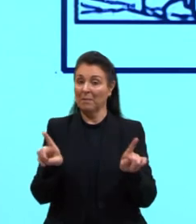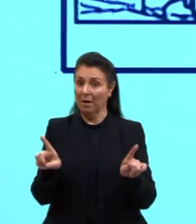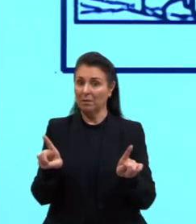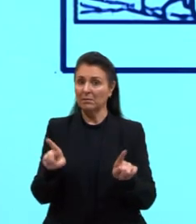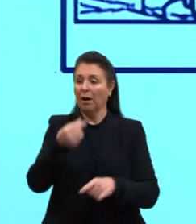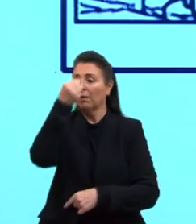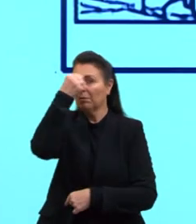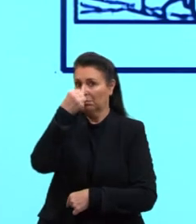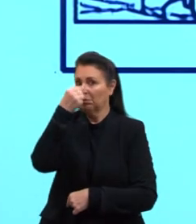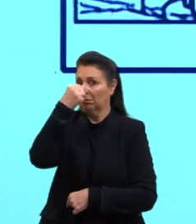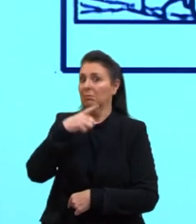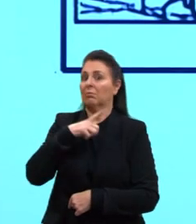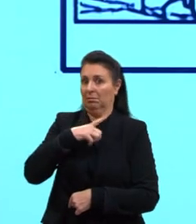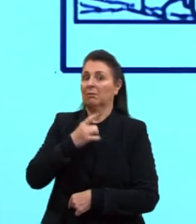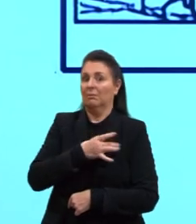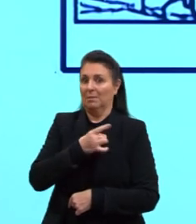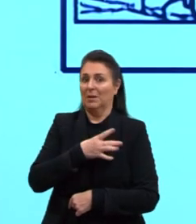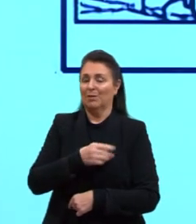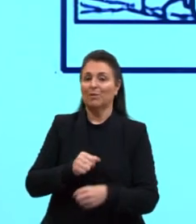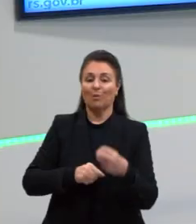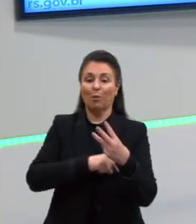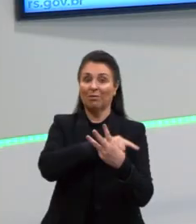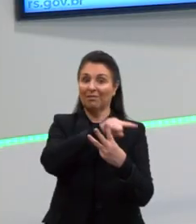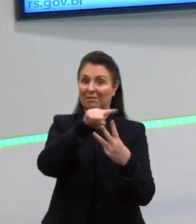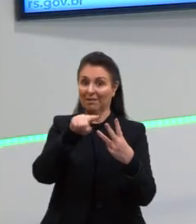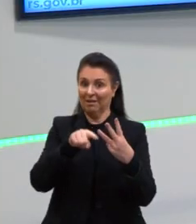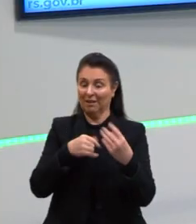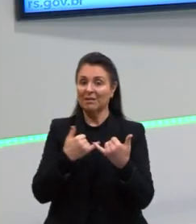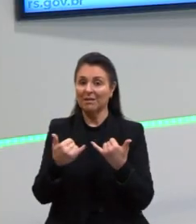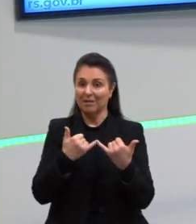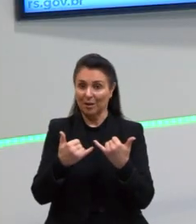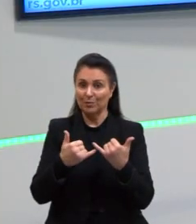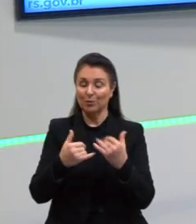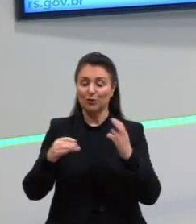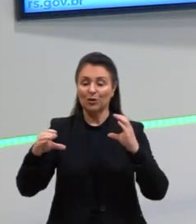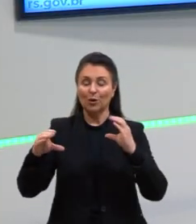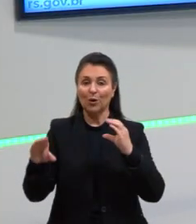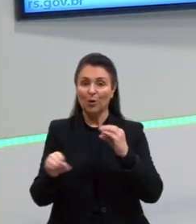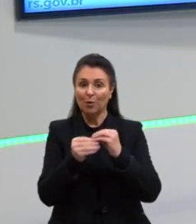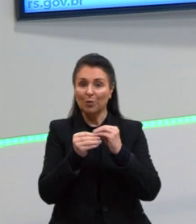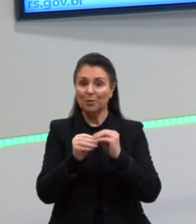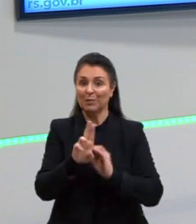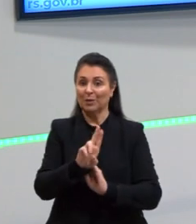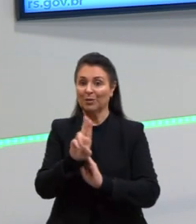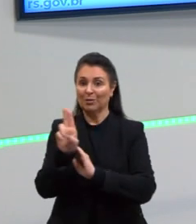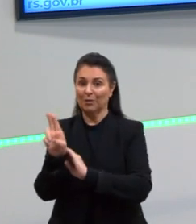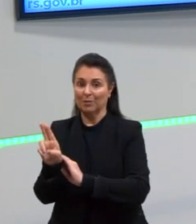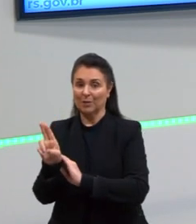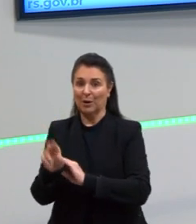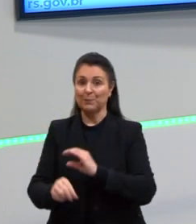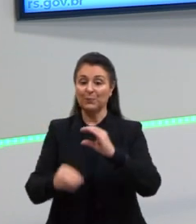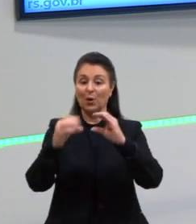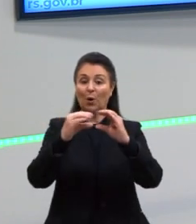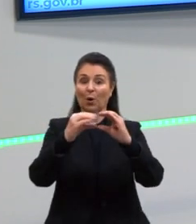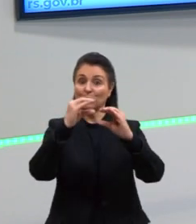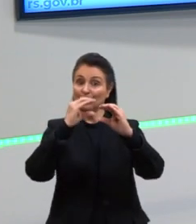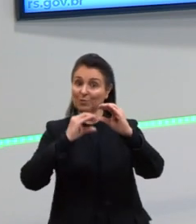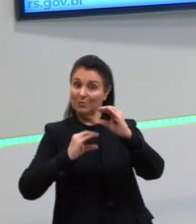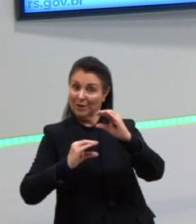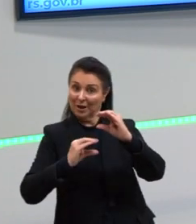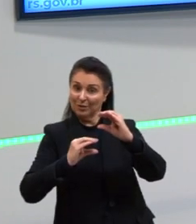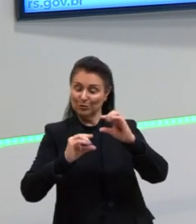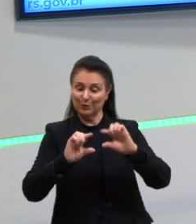Então, ali, três exemplos de complementos nominais. Esse outro quadrinho aqui, o de baixo, eu acho muito interessante.